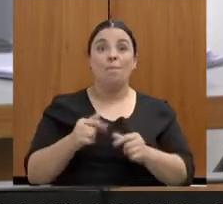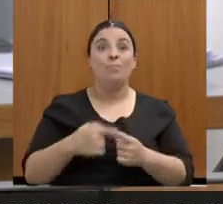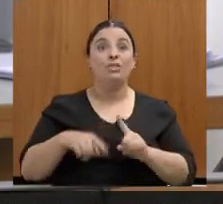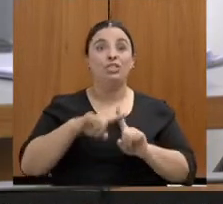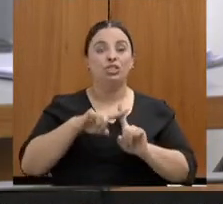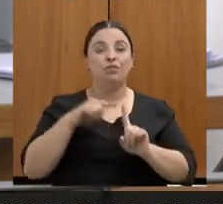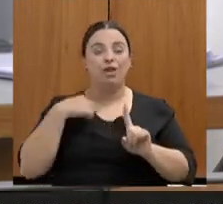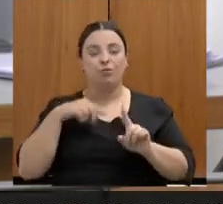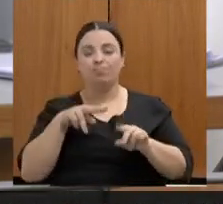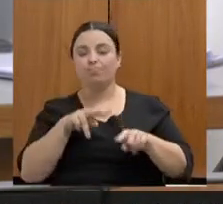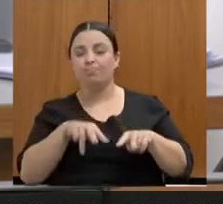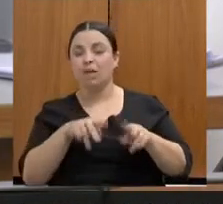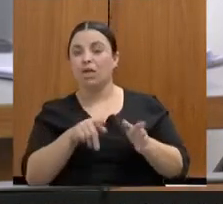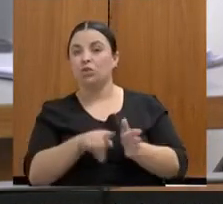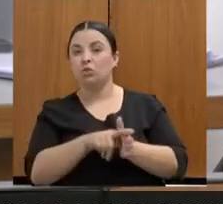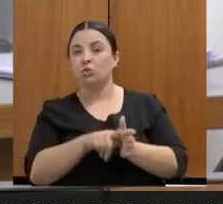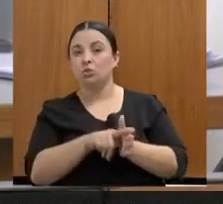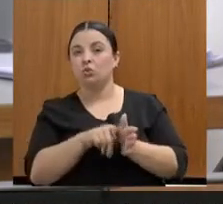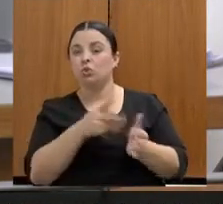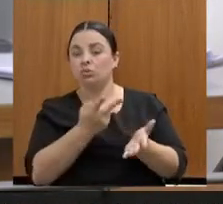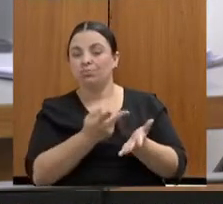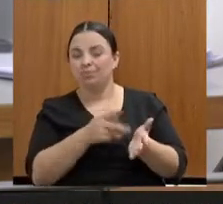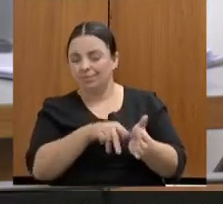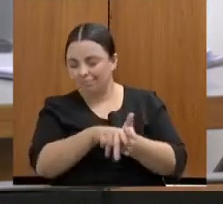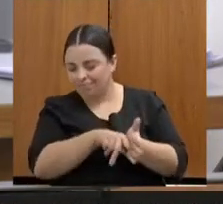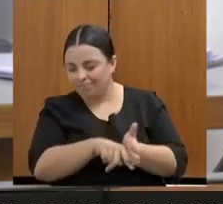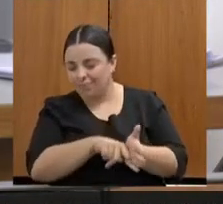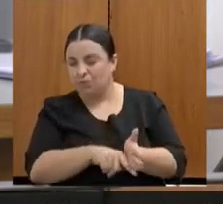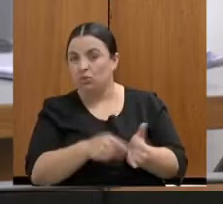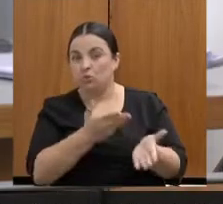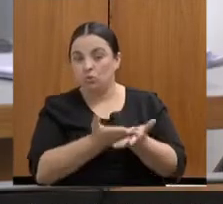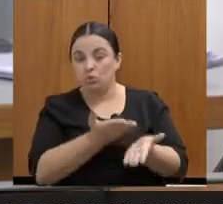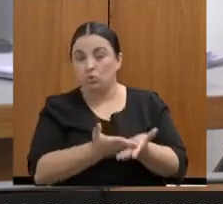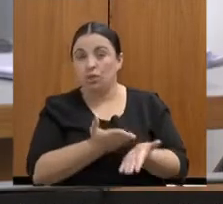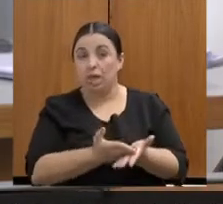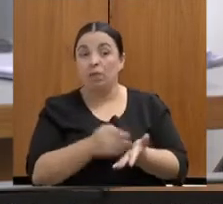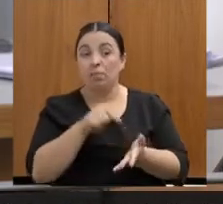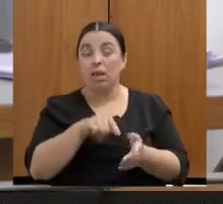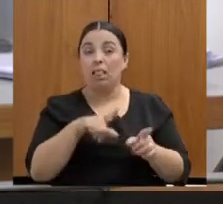dessa delegacia para outras unidades do interior do Estado.